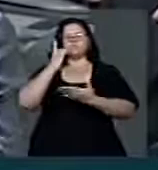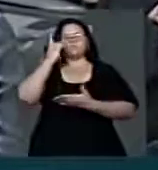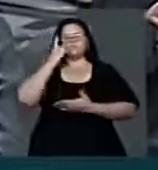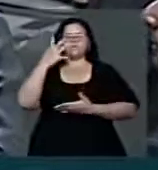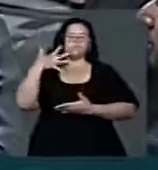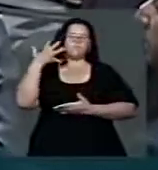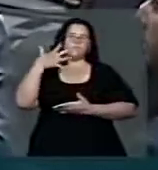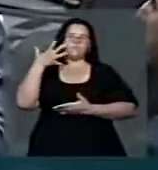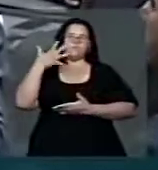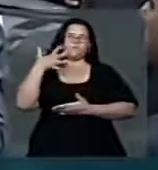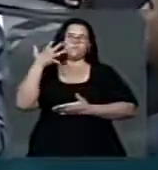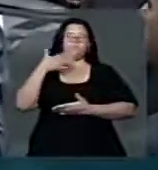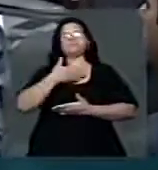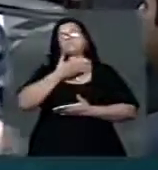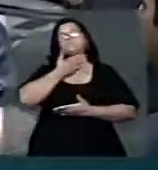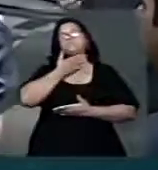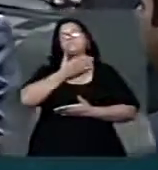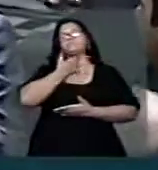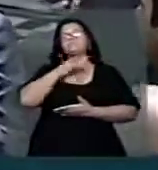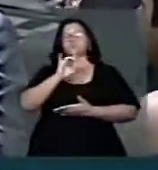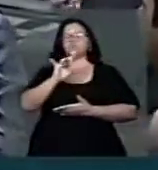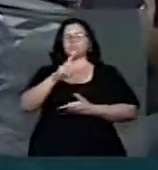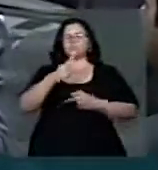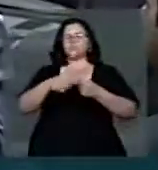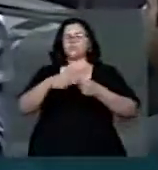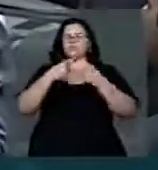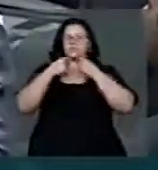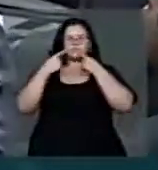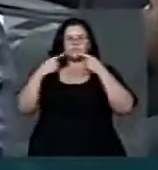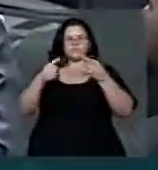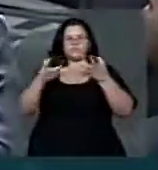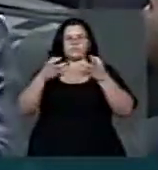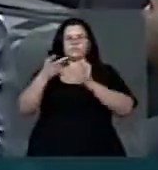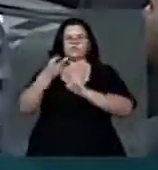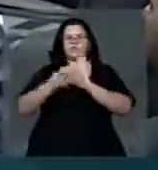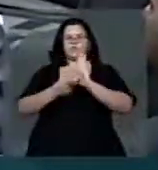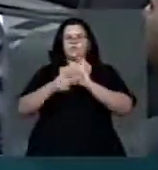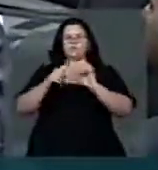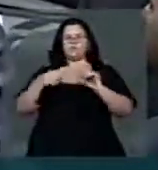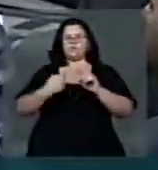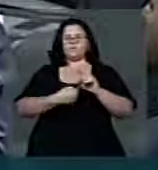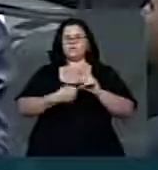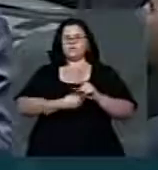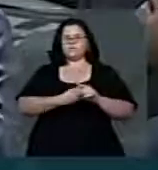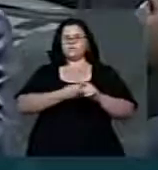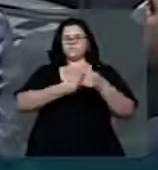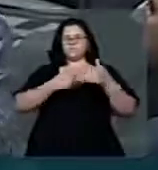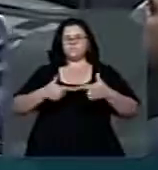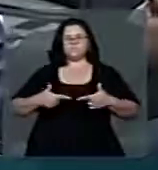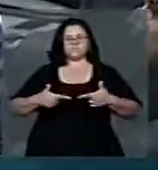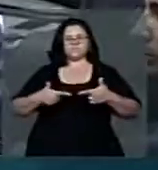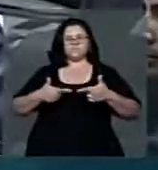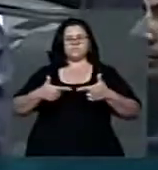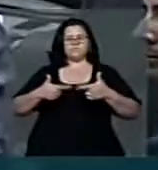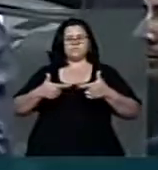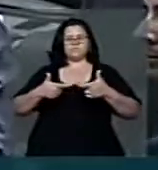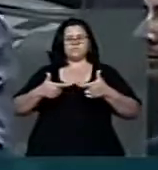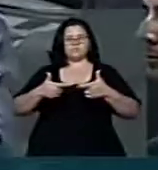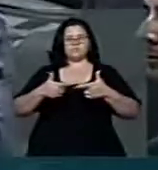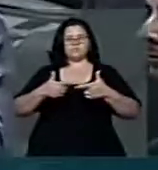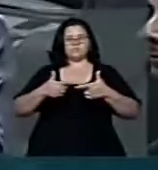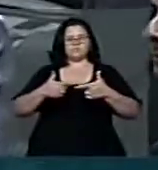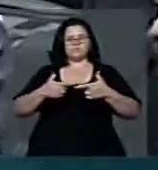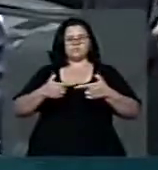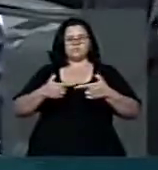virem com discurso, né, dizendo, criticando esse projeto. Porque nós vivemos numa guerra, essa guerra tem que ser